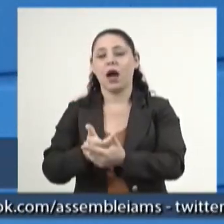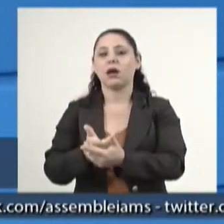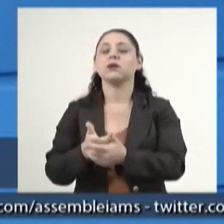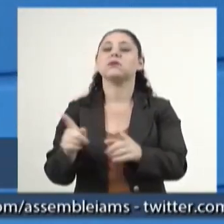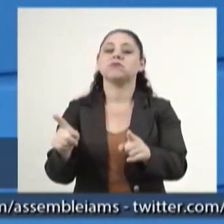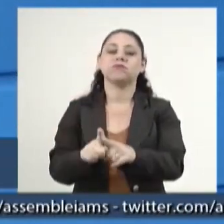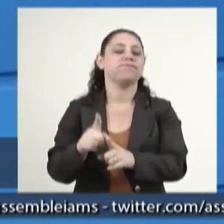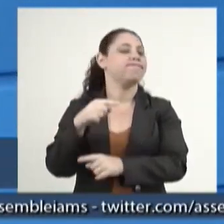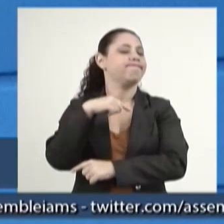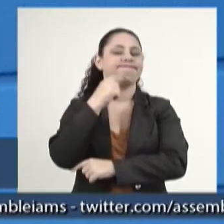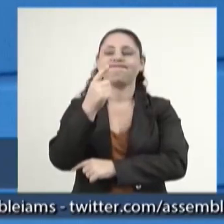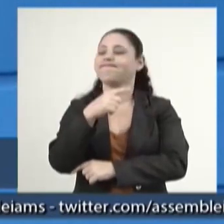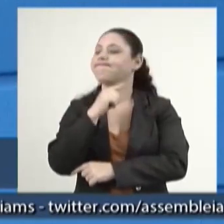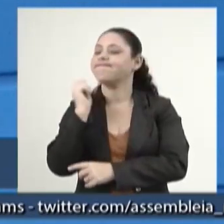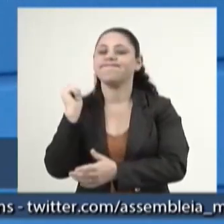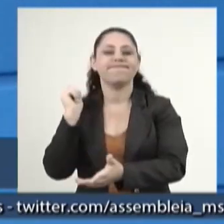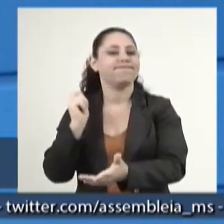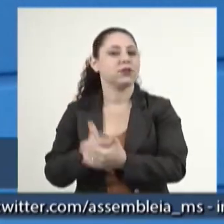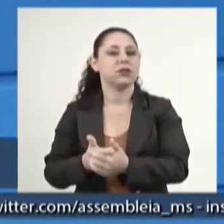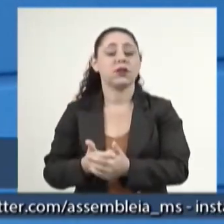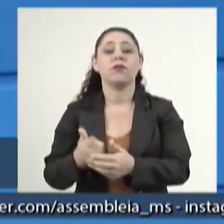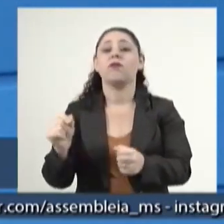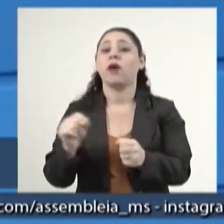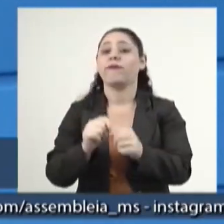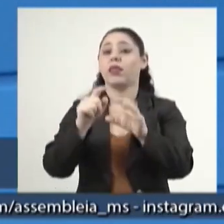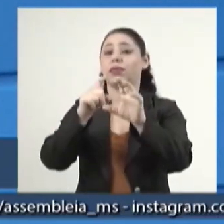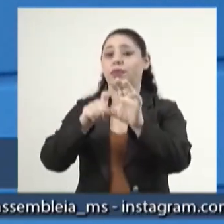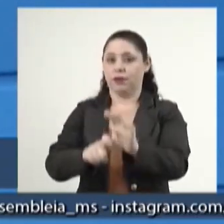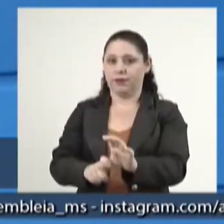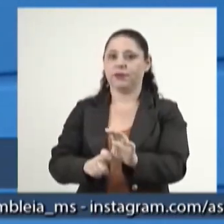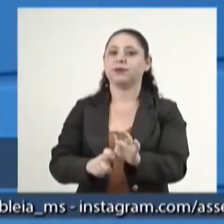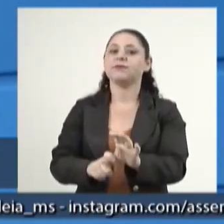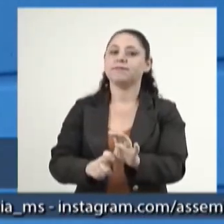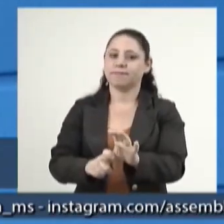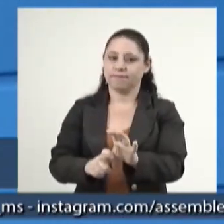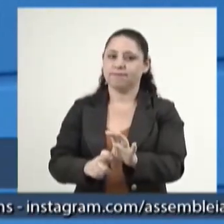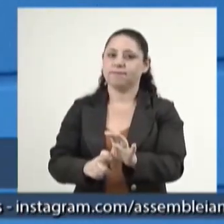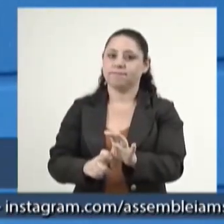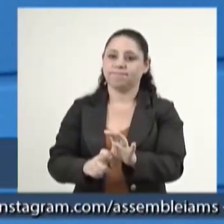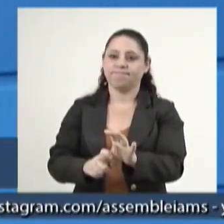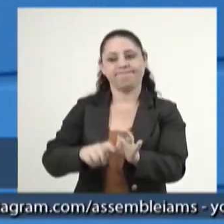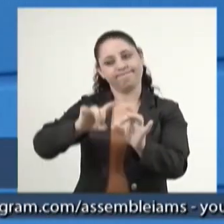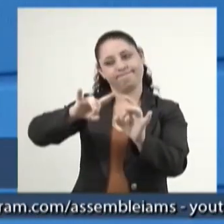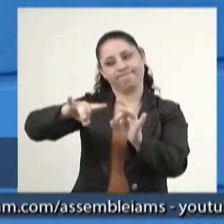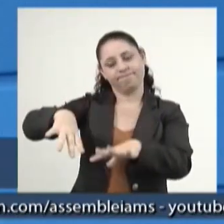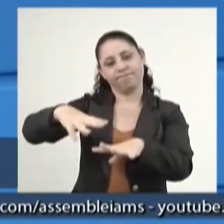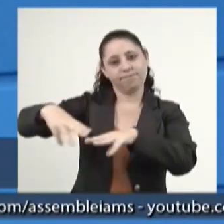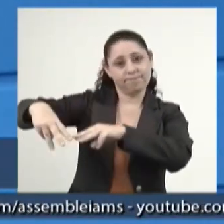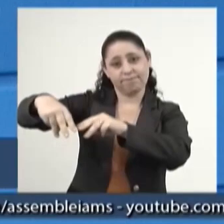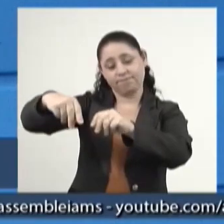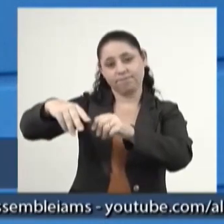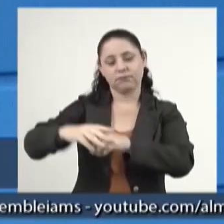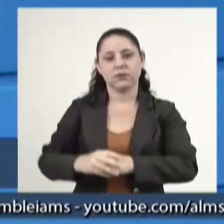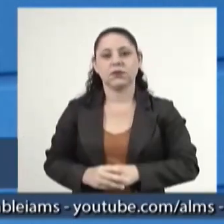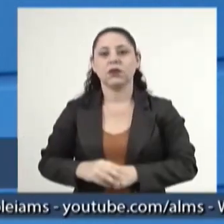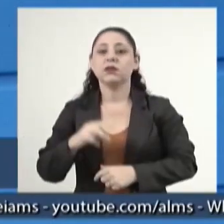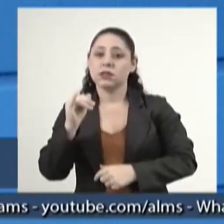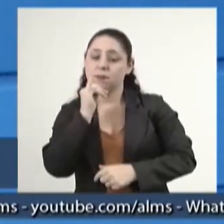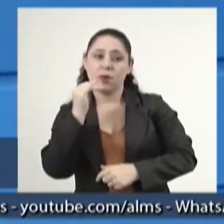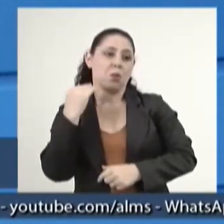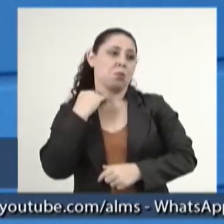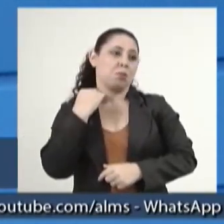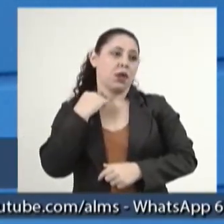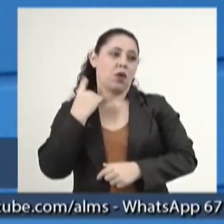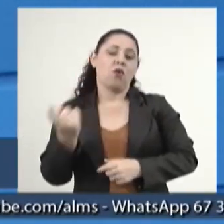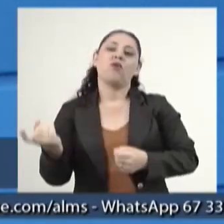ano ele não vai conseguir pagar a renda, ele vai ficar aí na de frente, ele vai pegar e sair da terra. E se ele vai renegociar o